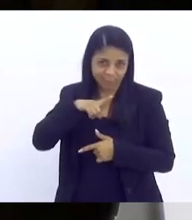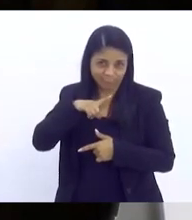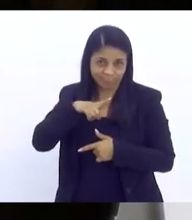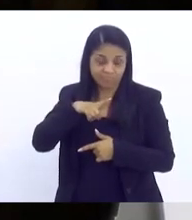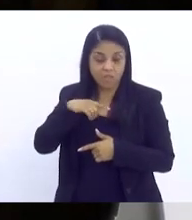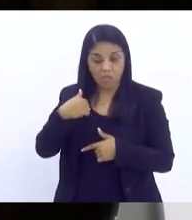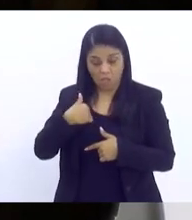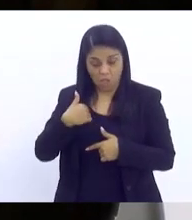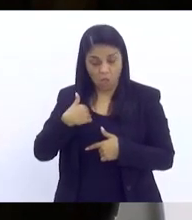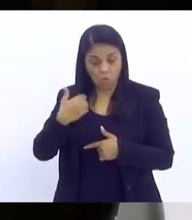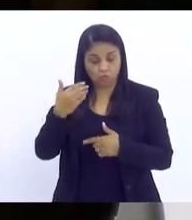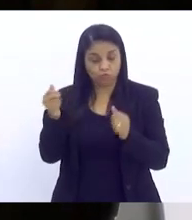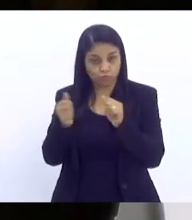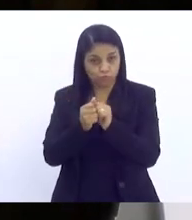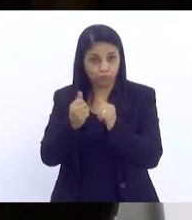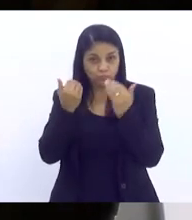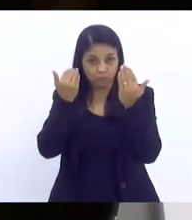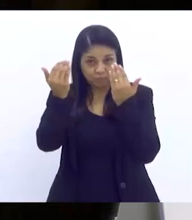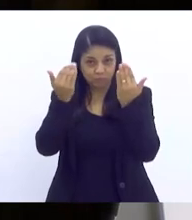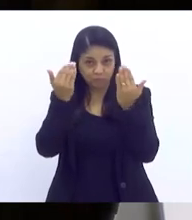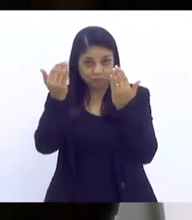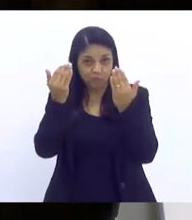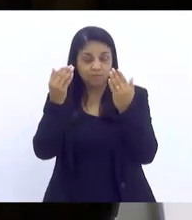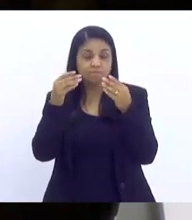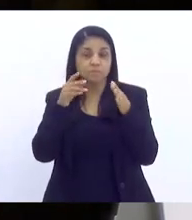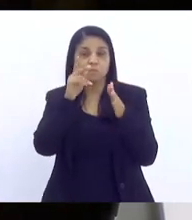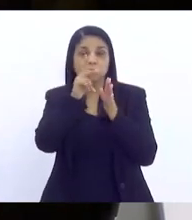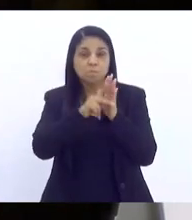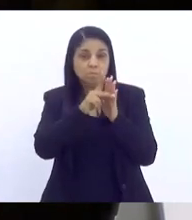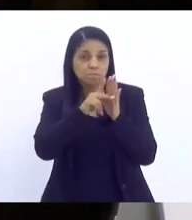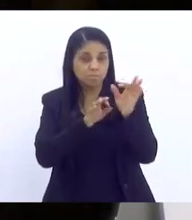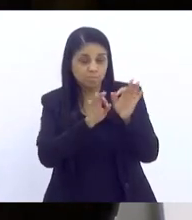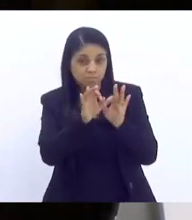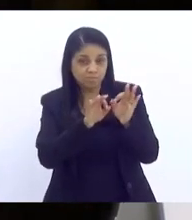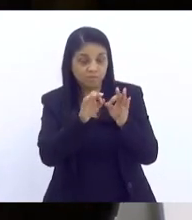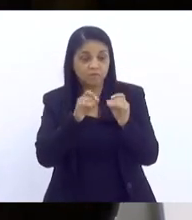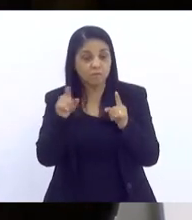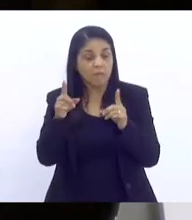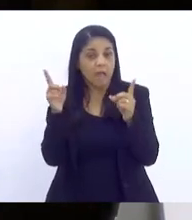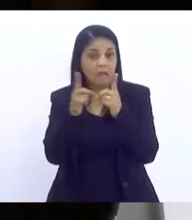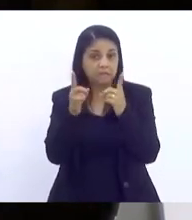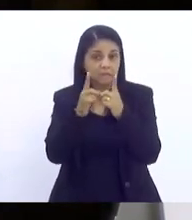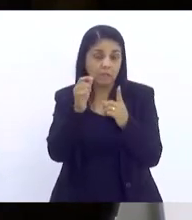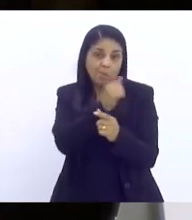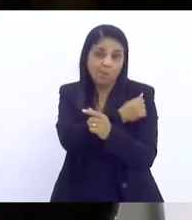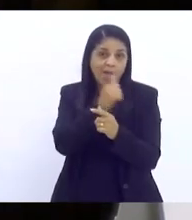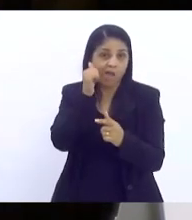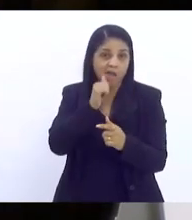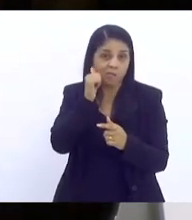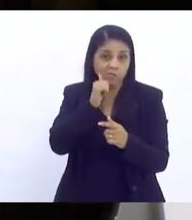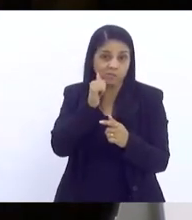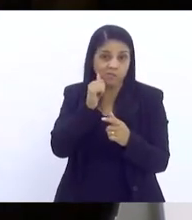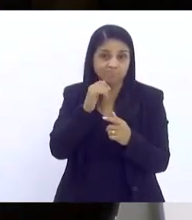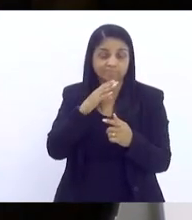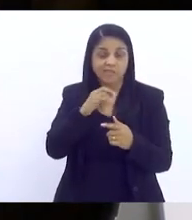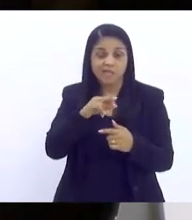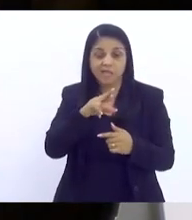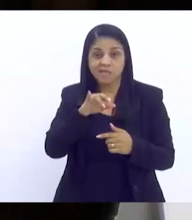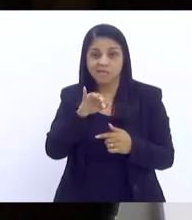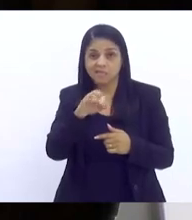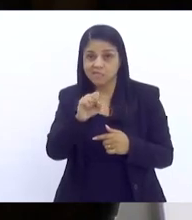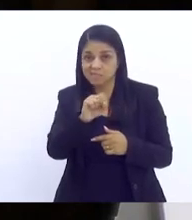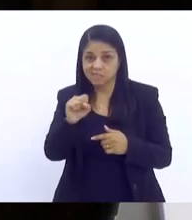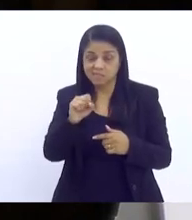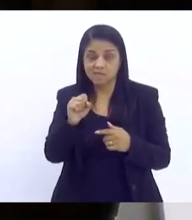e uma psicóloga que trabalhávamos num programa interdisciplinar, nós fomos atender uma aluna e ela estava com uma crise de pânico. E ela